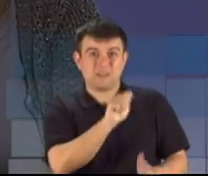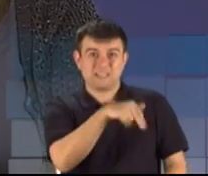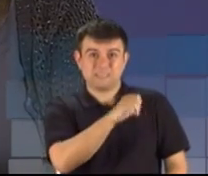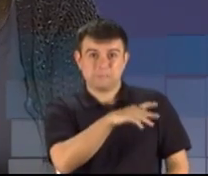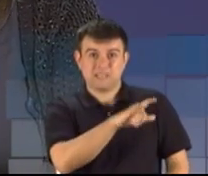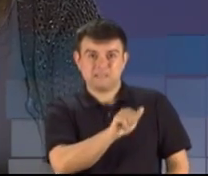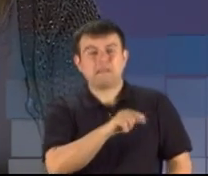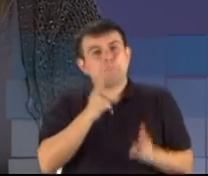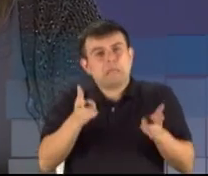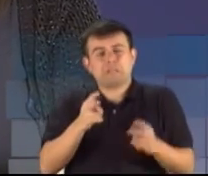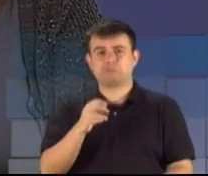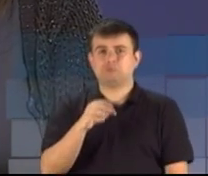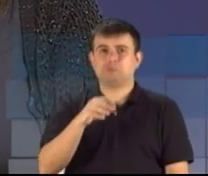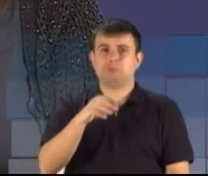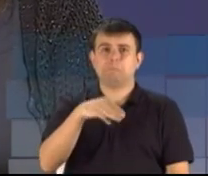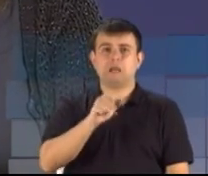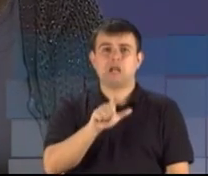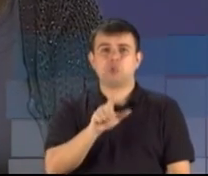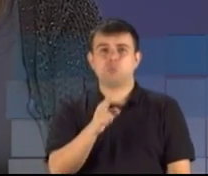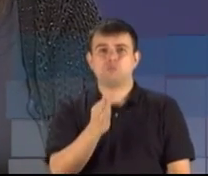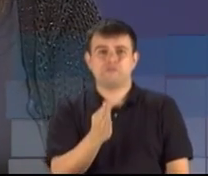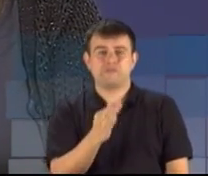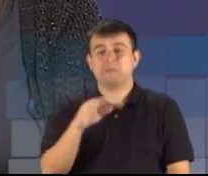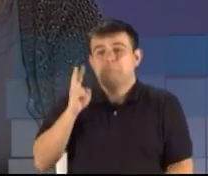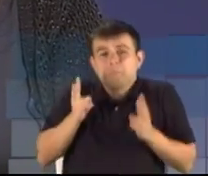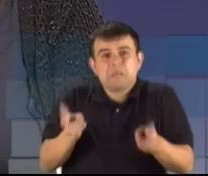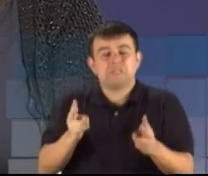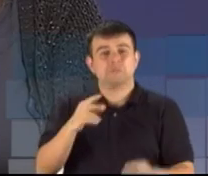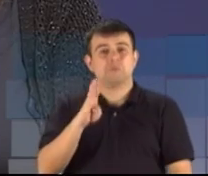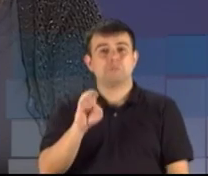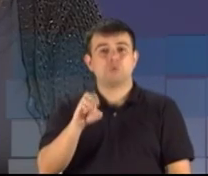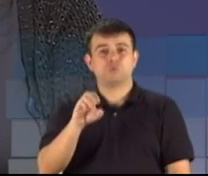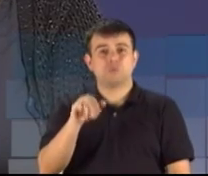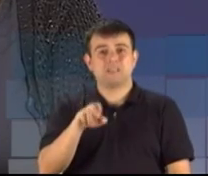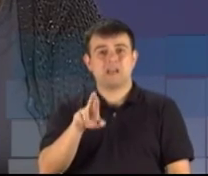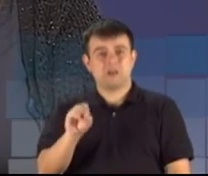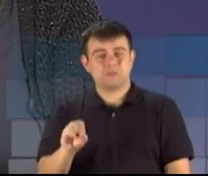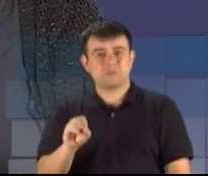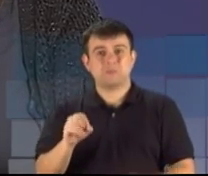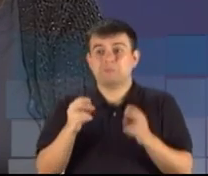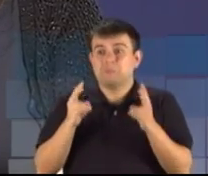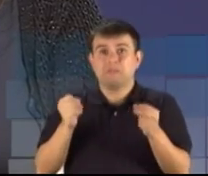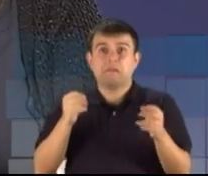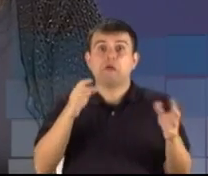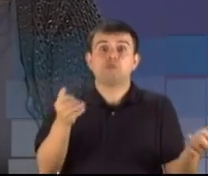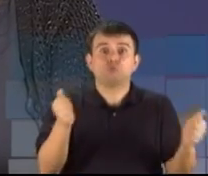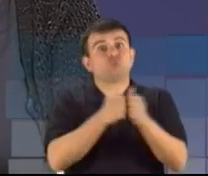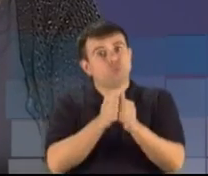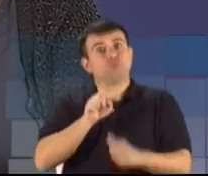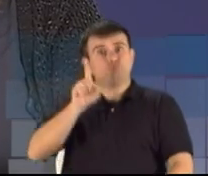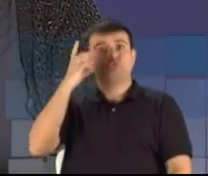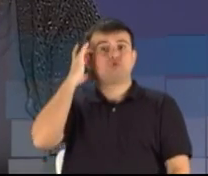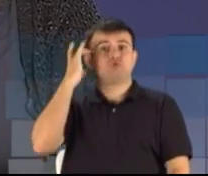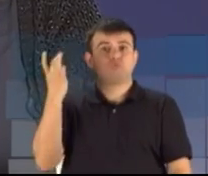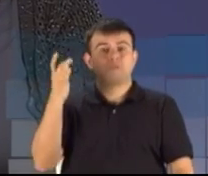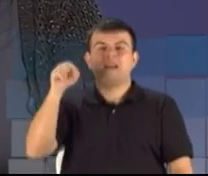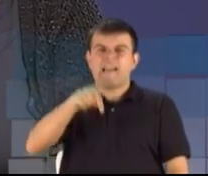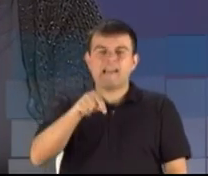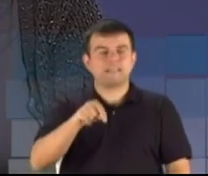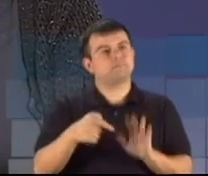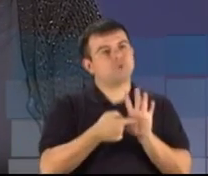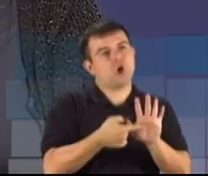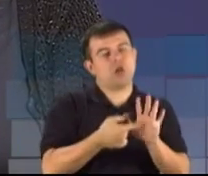PP do Bolsonaro, que é base do governo Dilma. Ou seja, aqui se colocam como projetos alternativos,